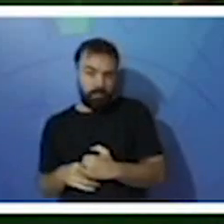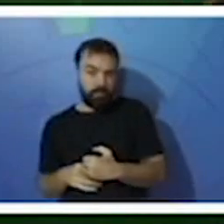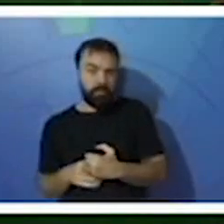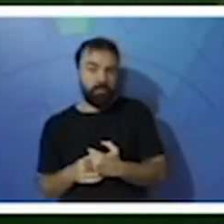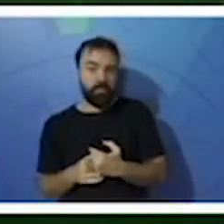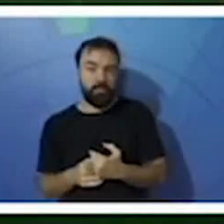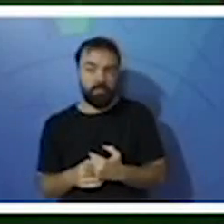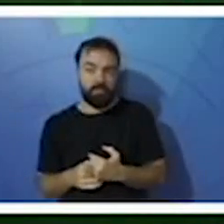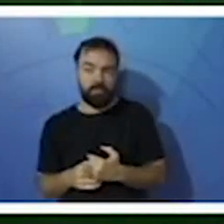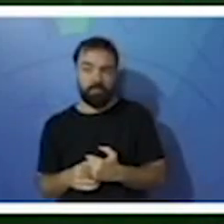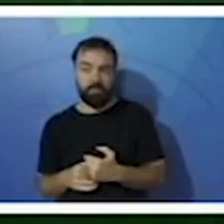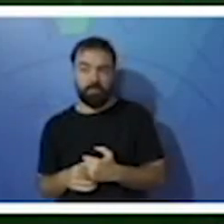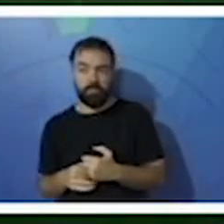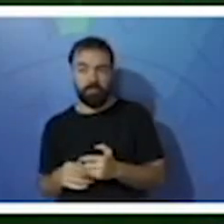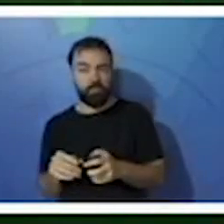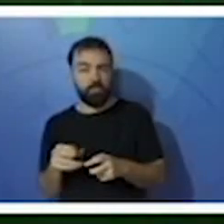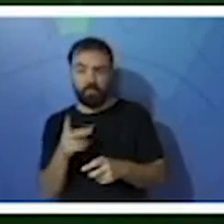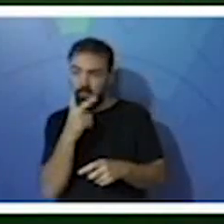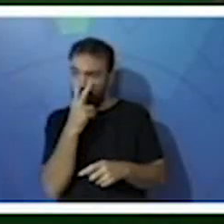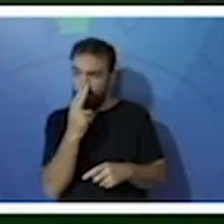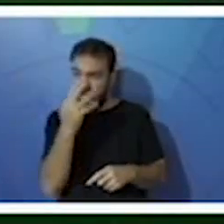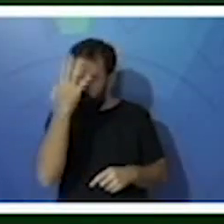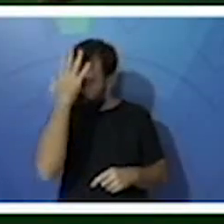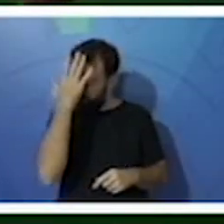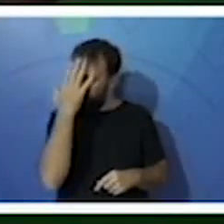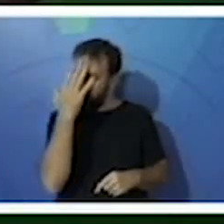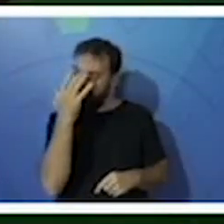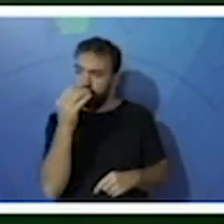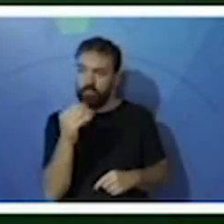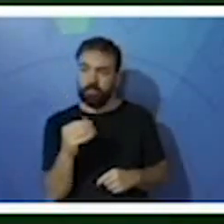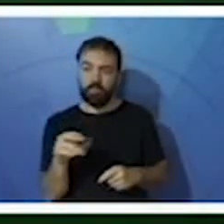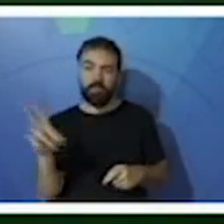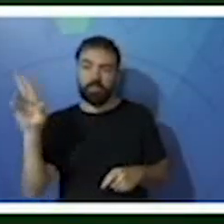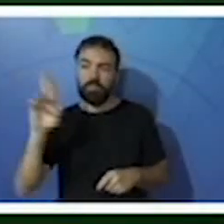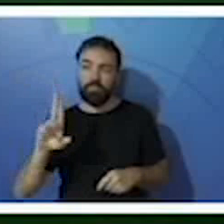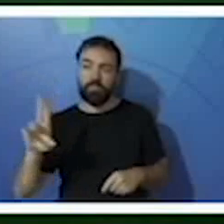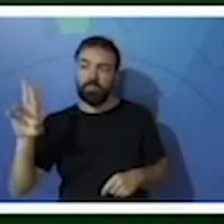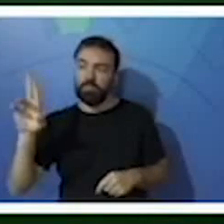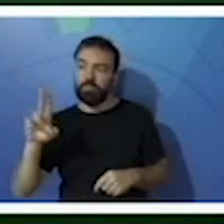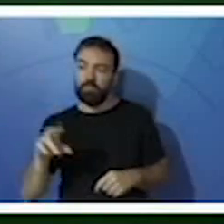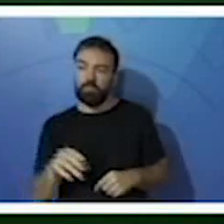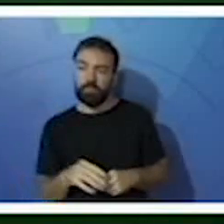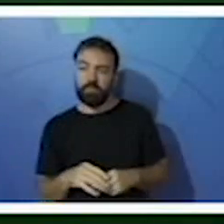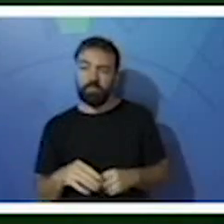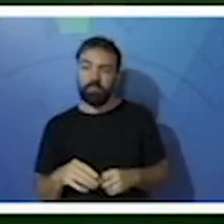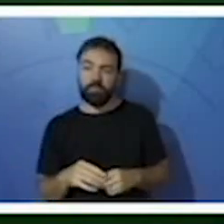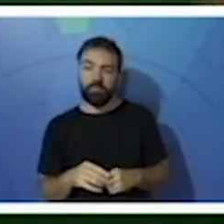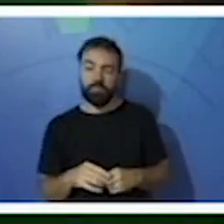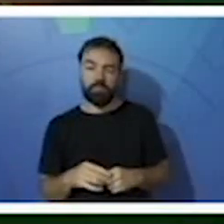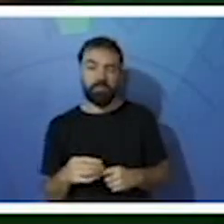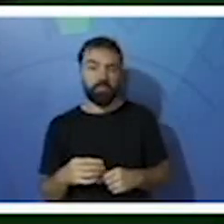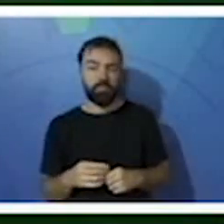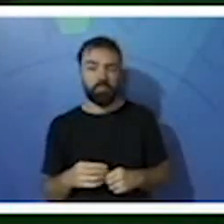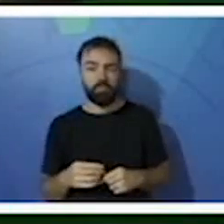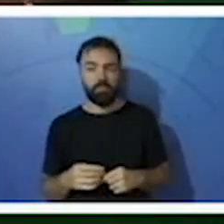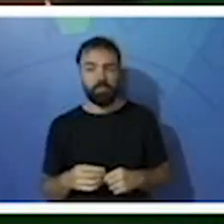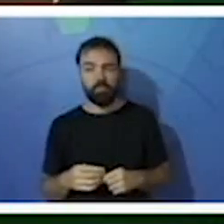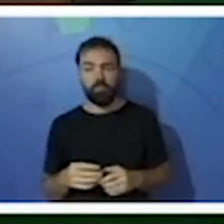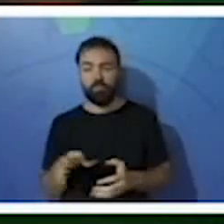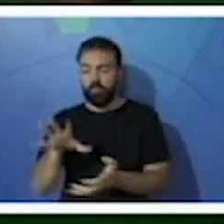em forma de franja, tá? Usadas através dessas franjas que vão